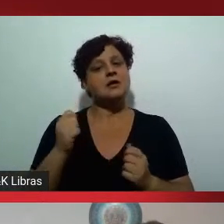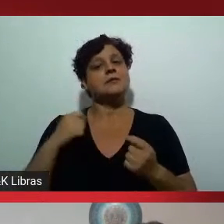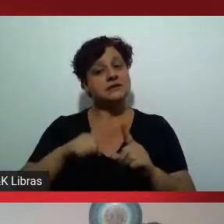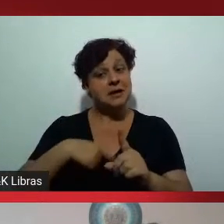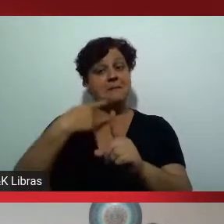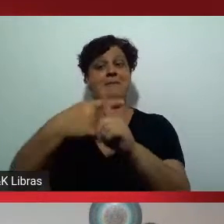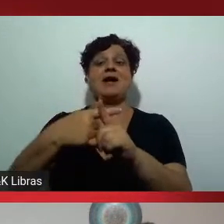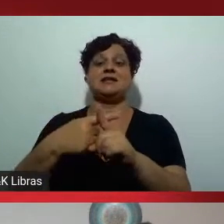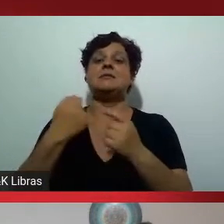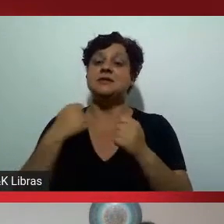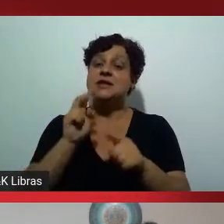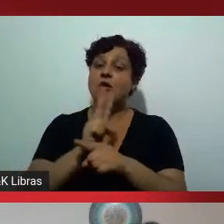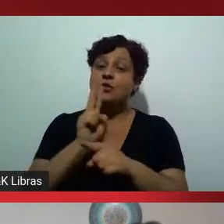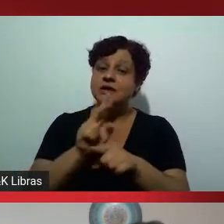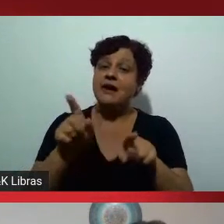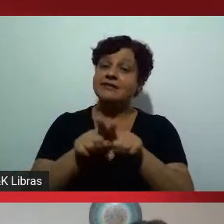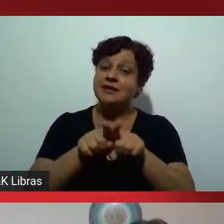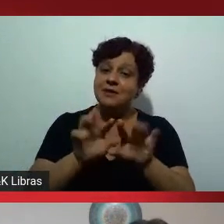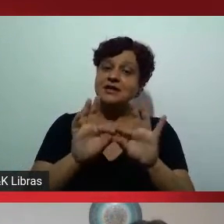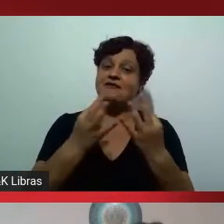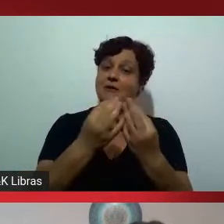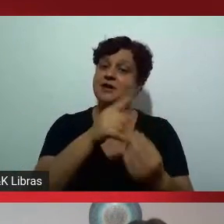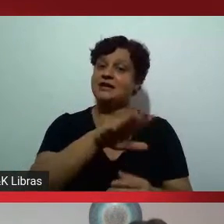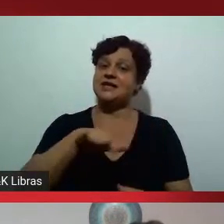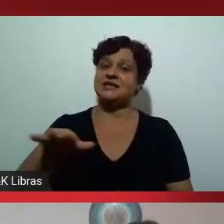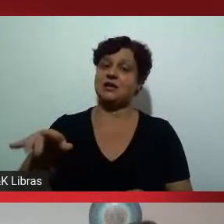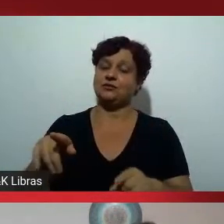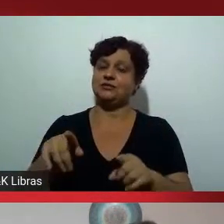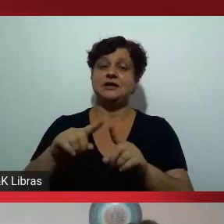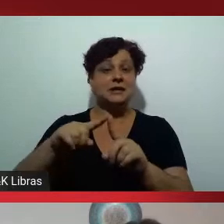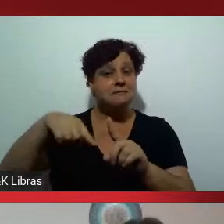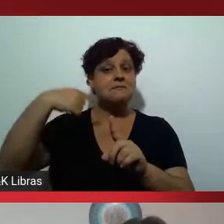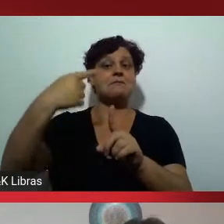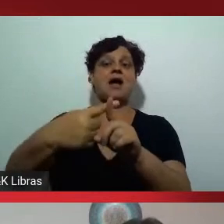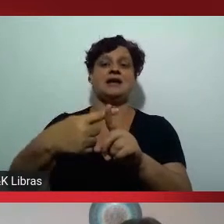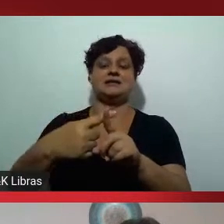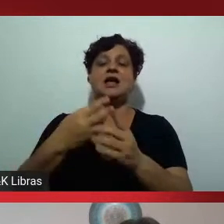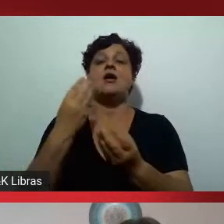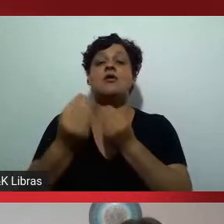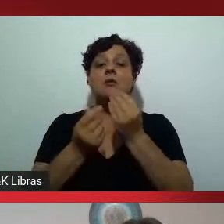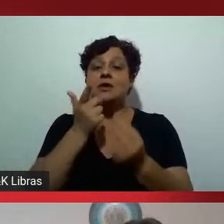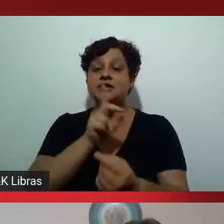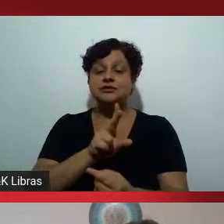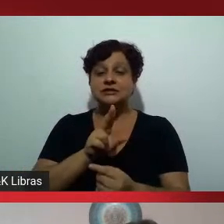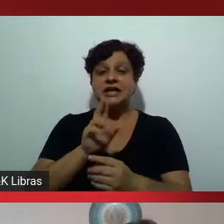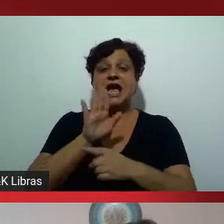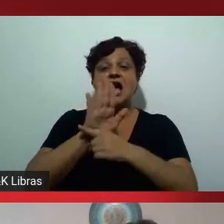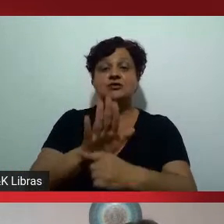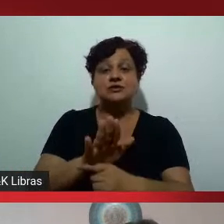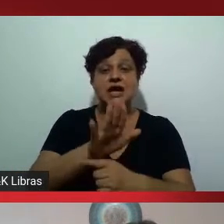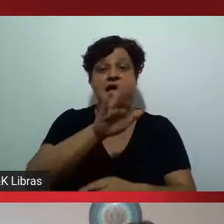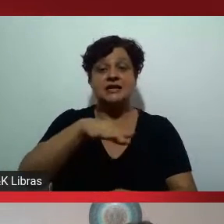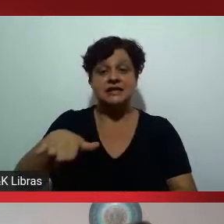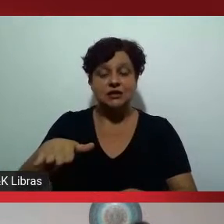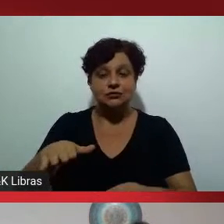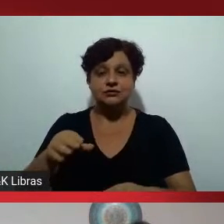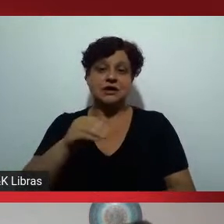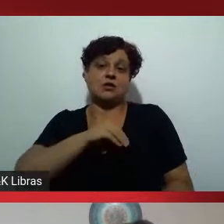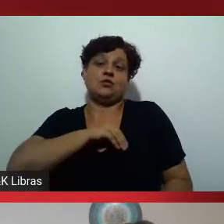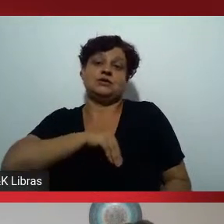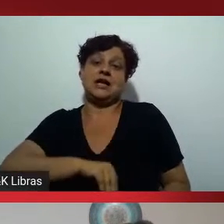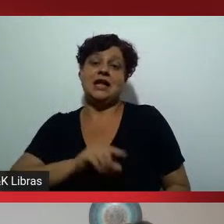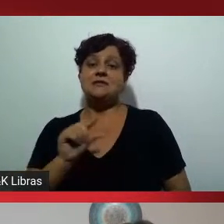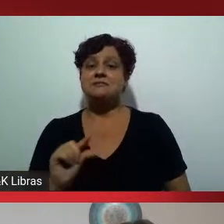precisa cuidar da família e a gente precisa ir para além disso. Como que nós mantemos esse aluno com uma pequena renda,